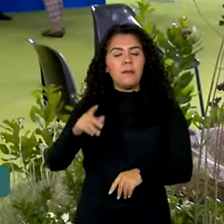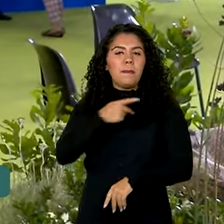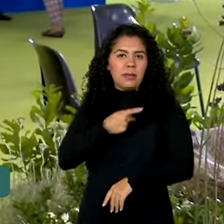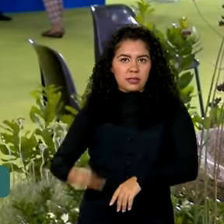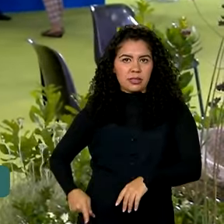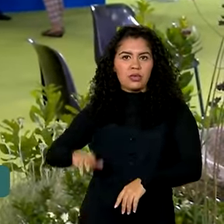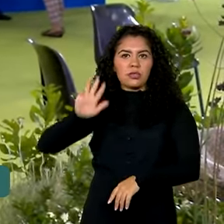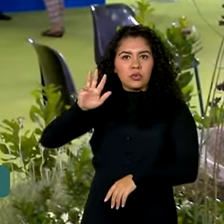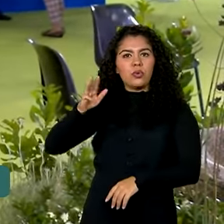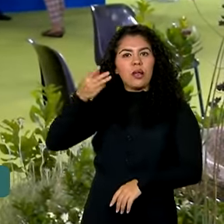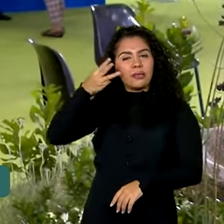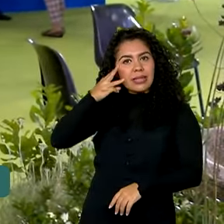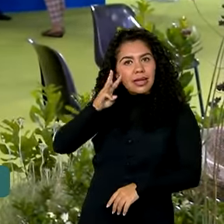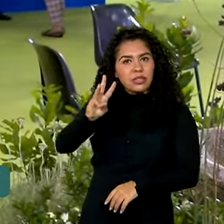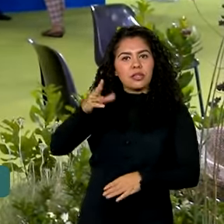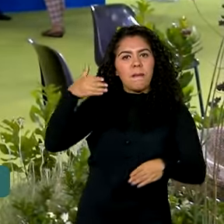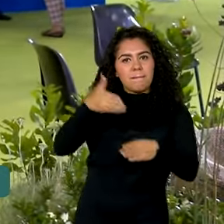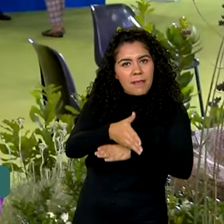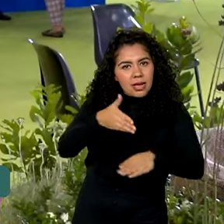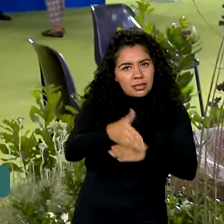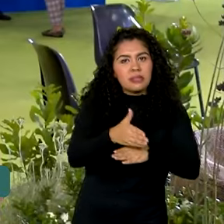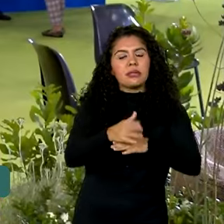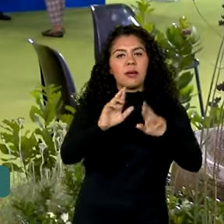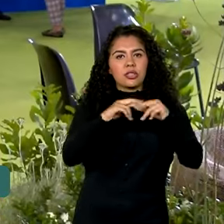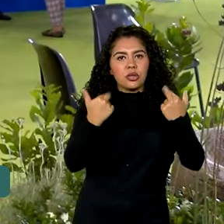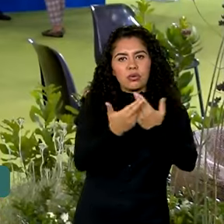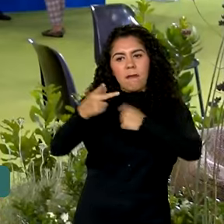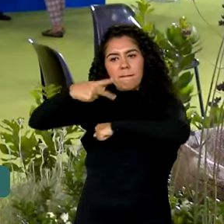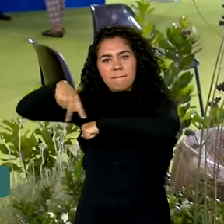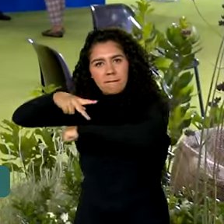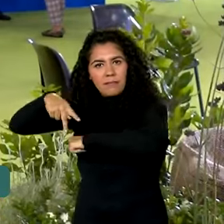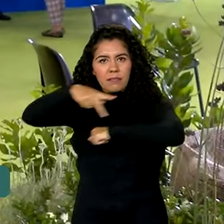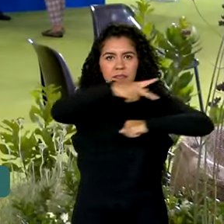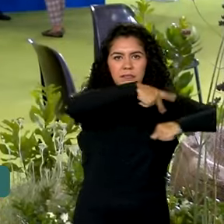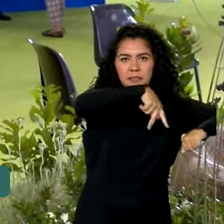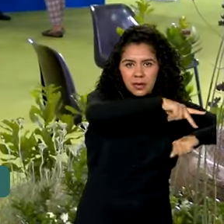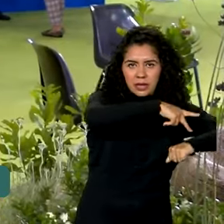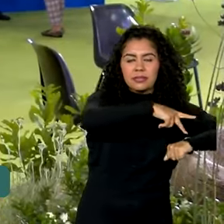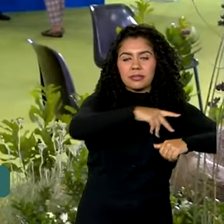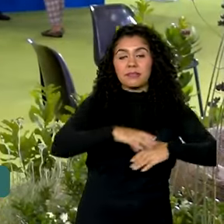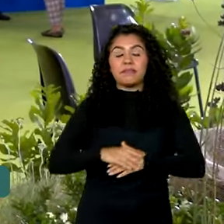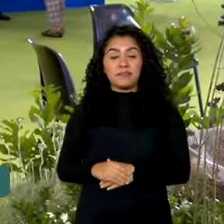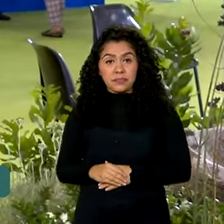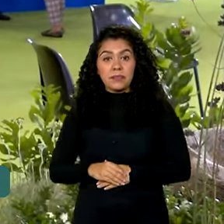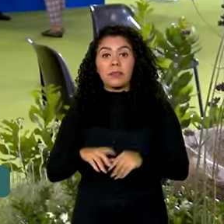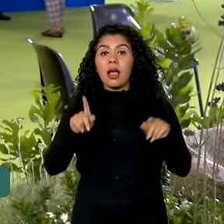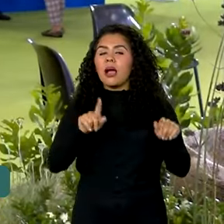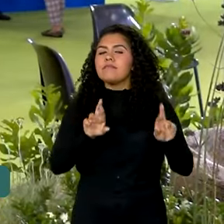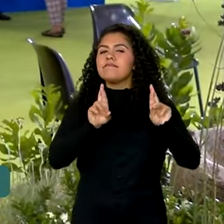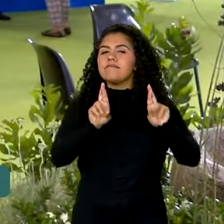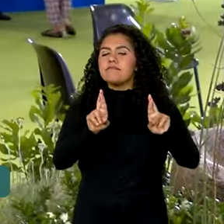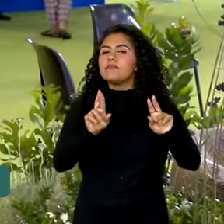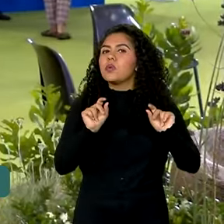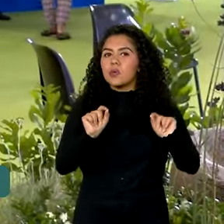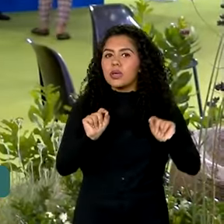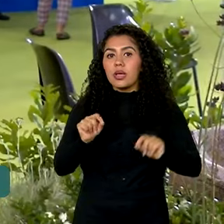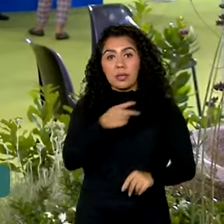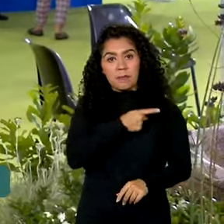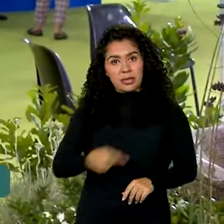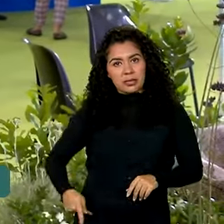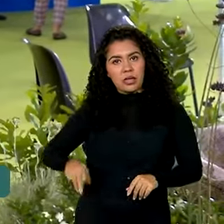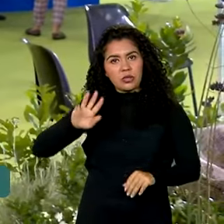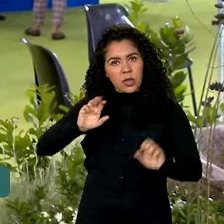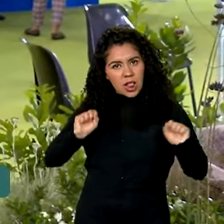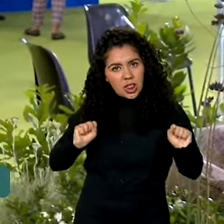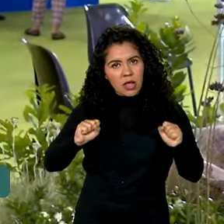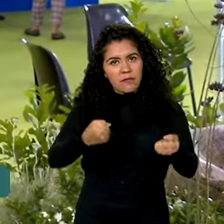participa de reuniões bilaterais por aqui, paralelas à cúpula do G7. A expectativa é de que ele defenda a